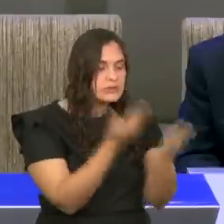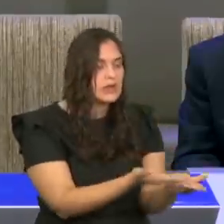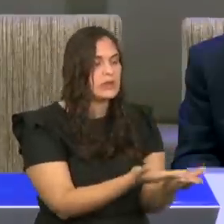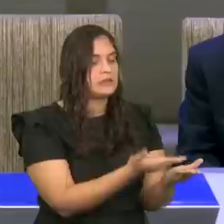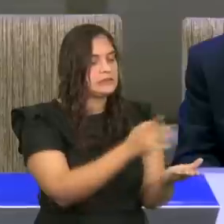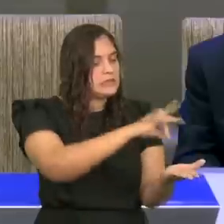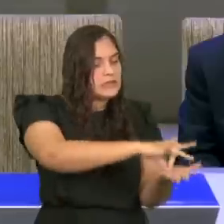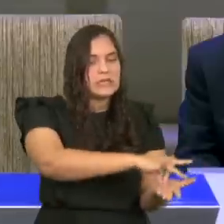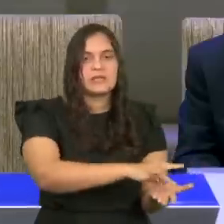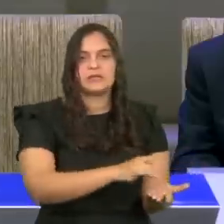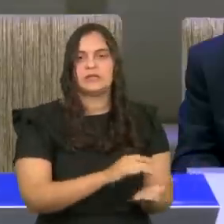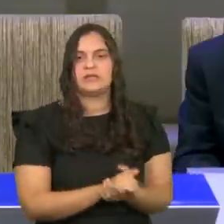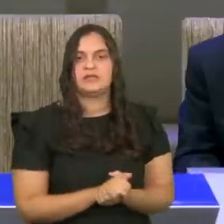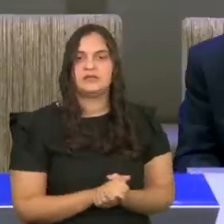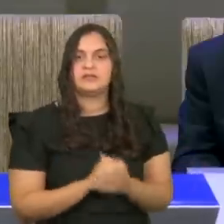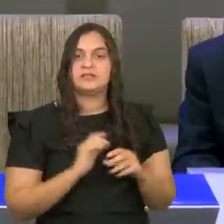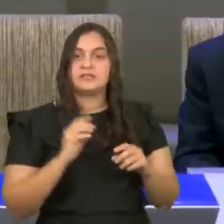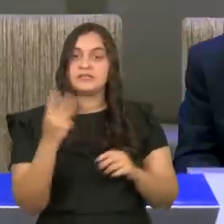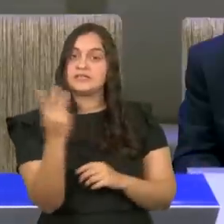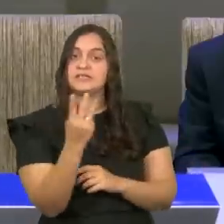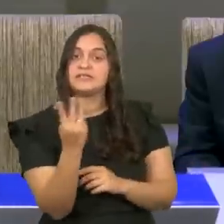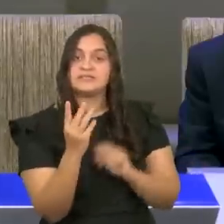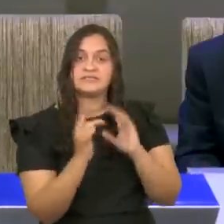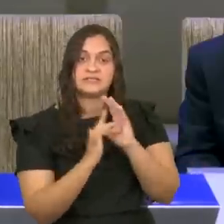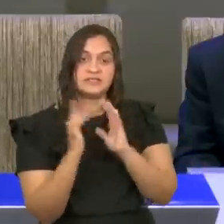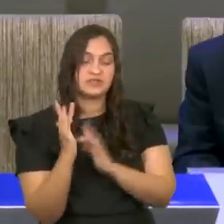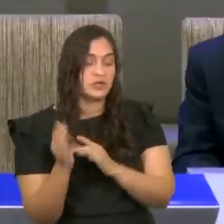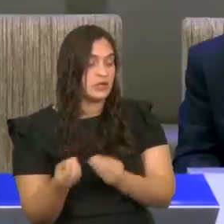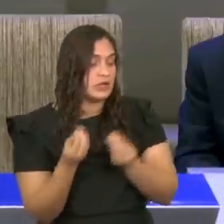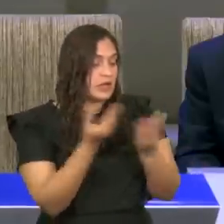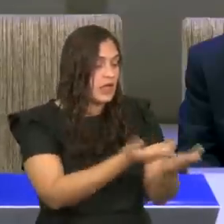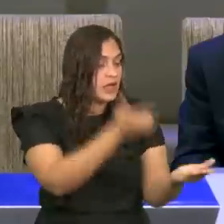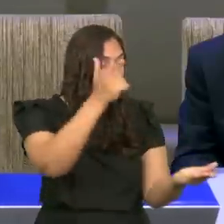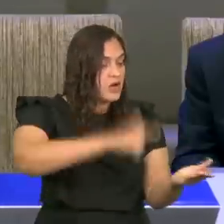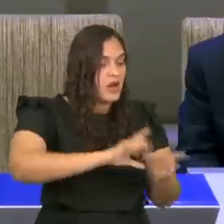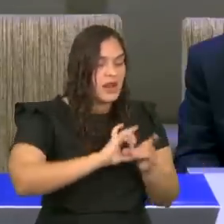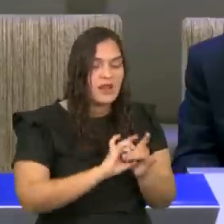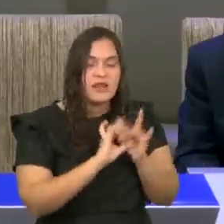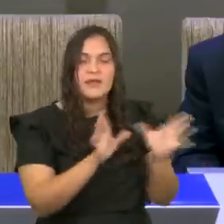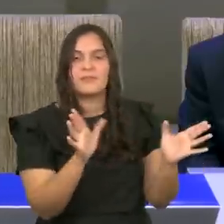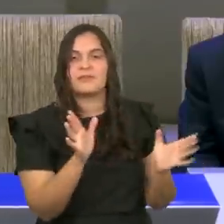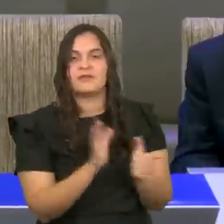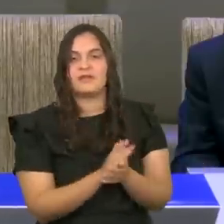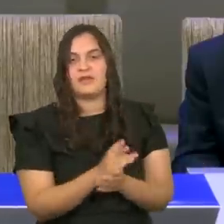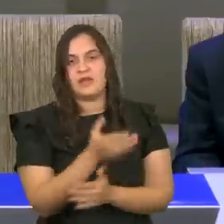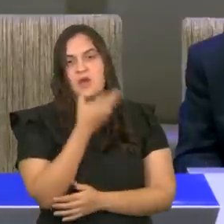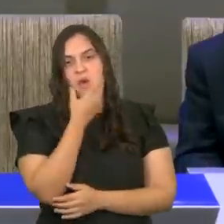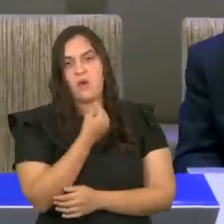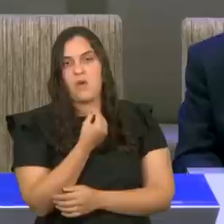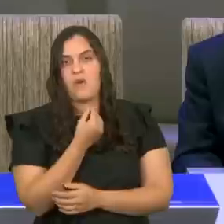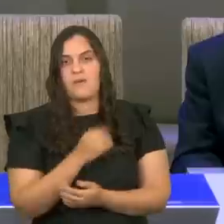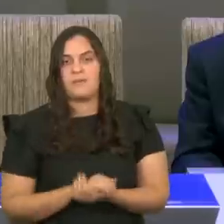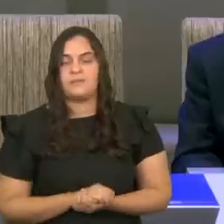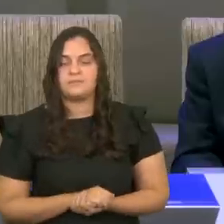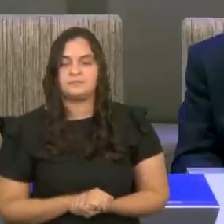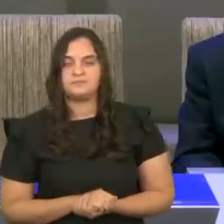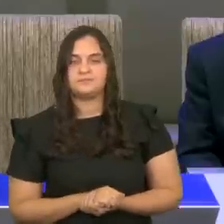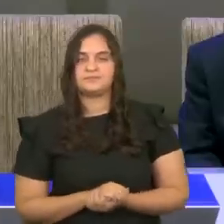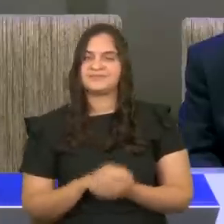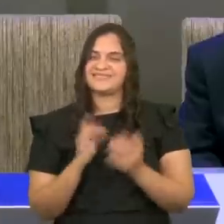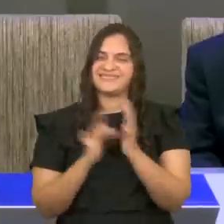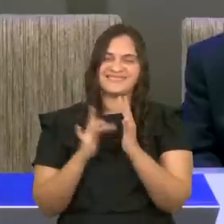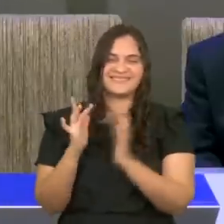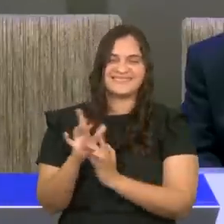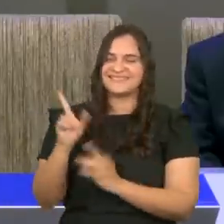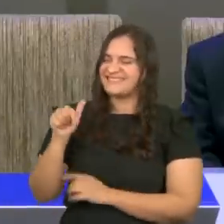E em terceiro lugar, Jesus devolve a sua liberdade. Aleluia! Jesus é